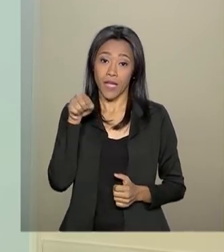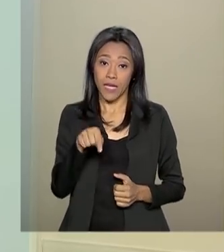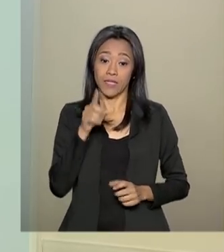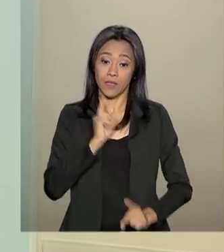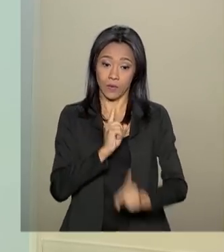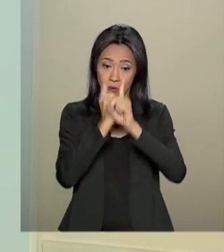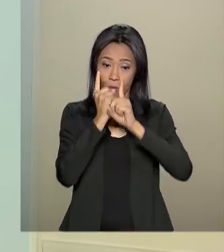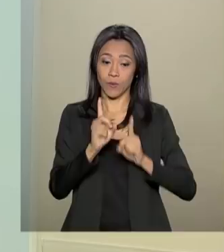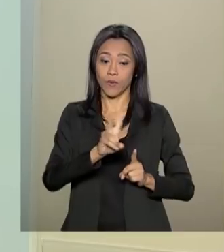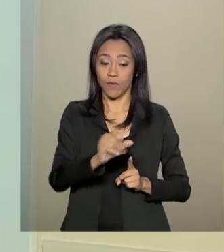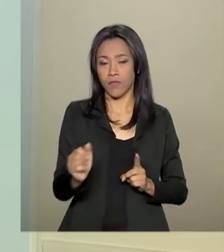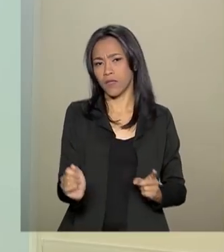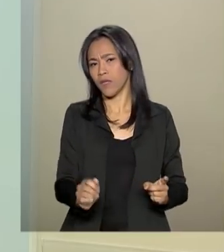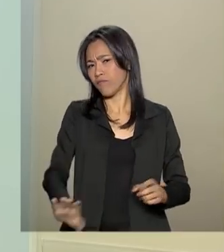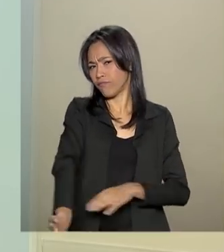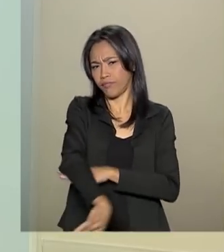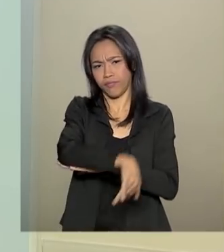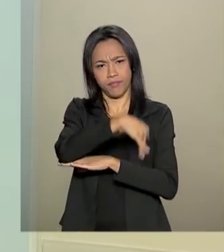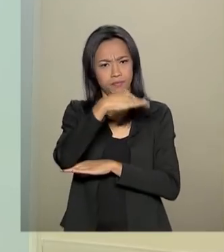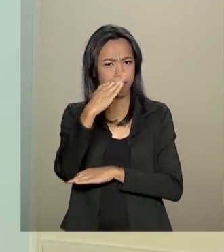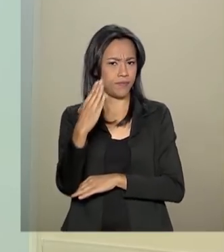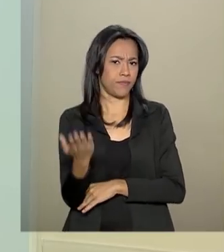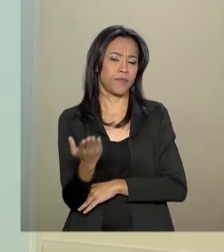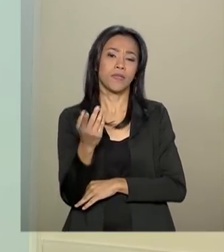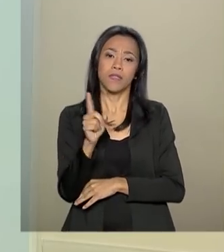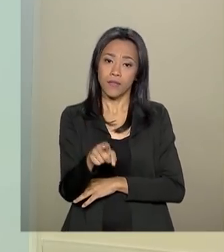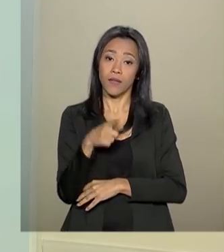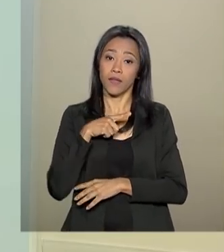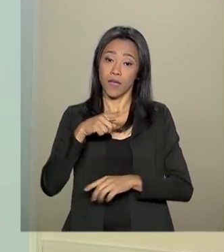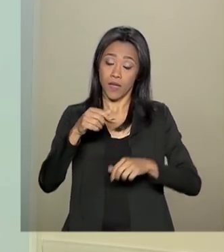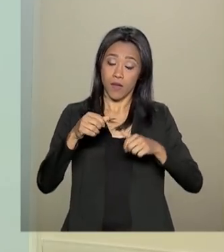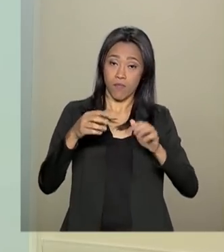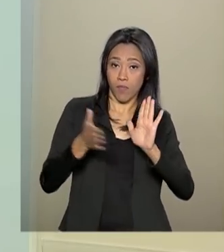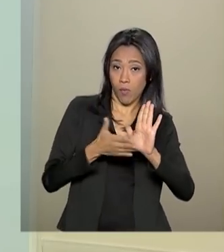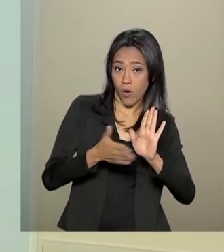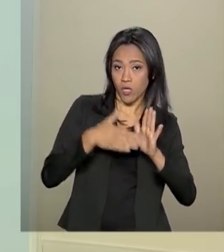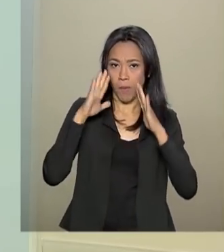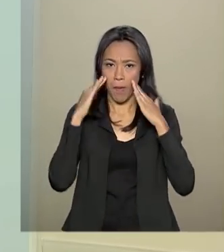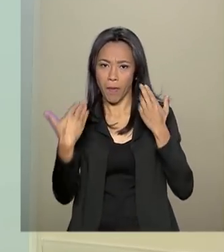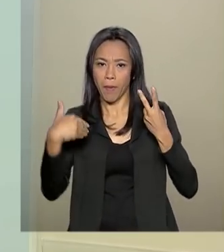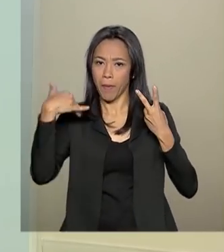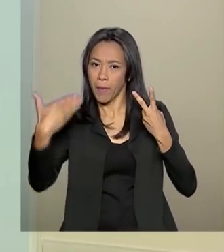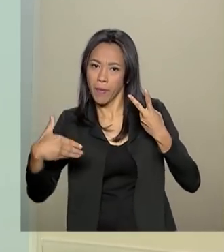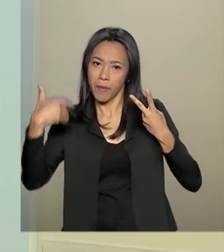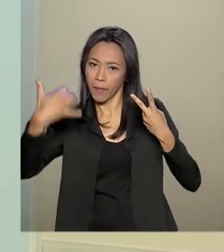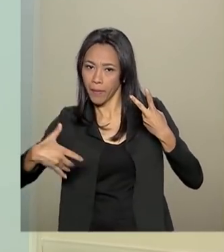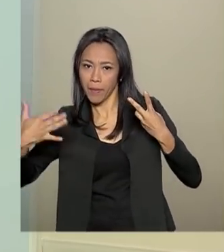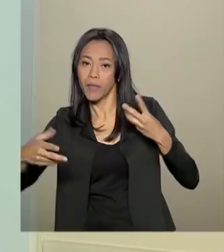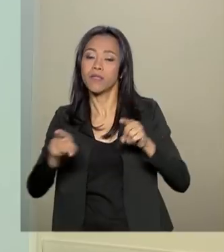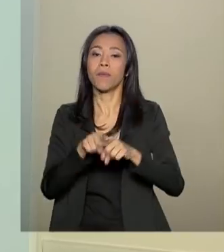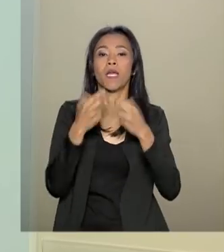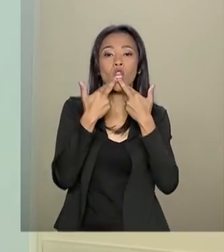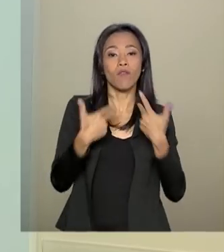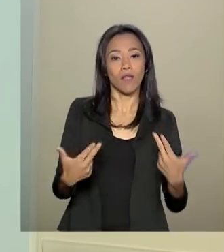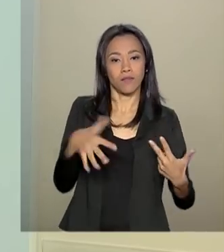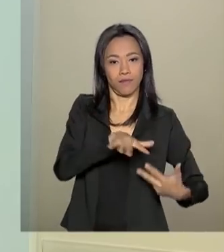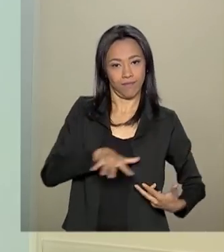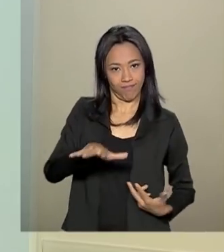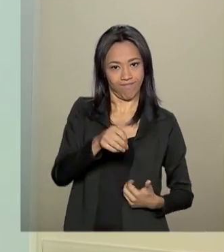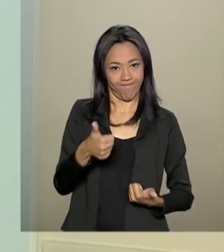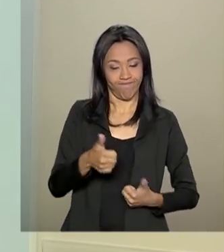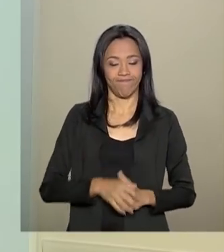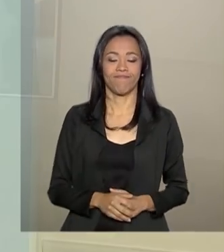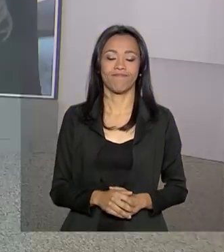deve acontecer durante todo o dia e, além das reformas, deve tratar também da inovação. Carla.